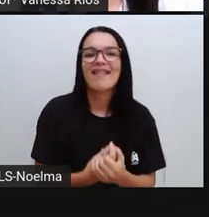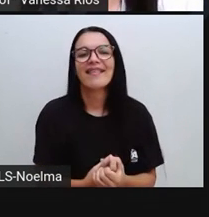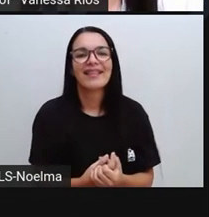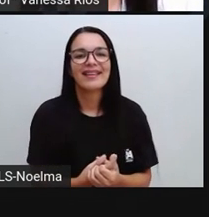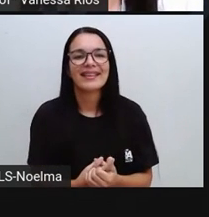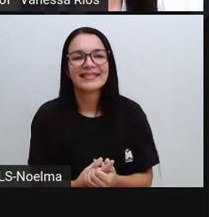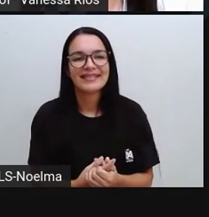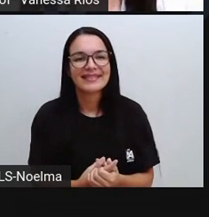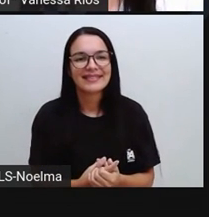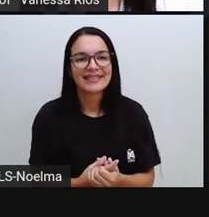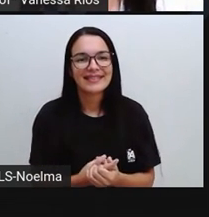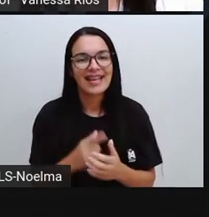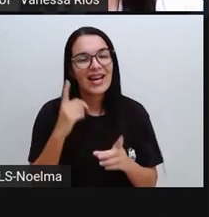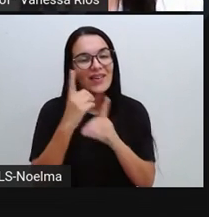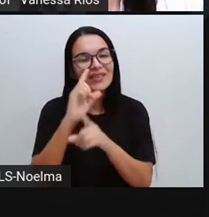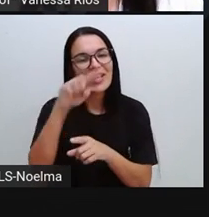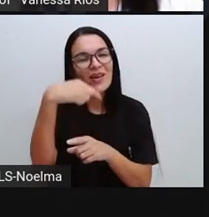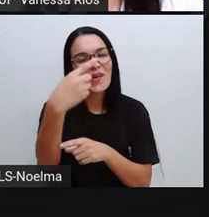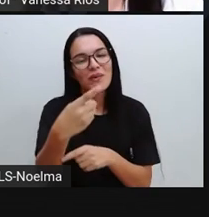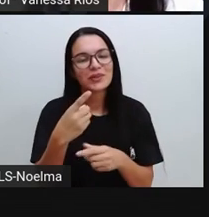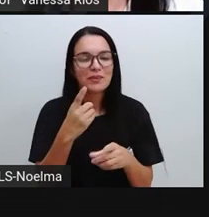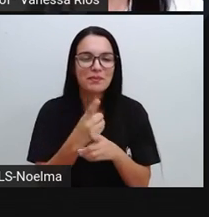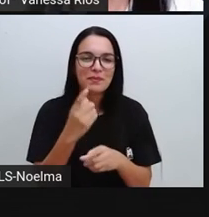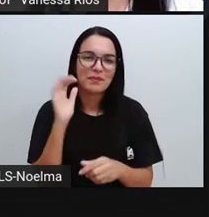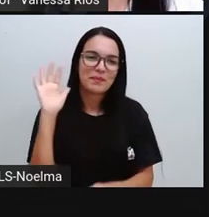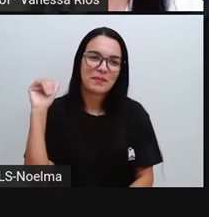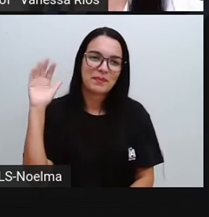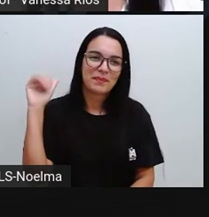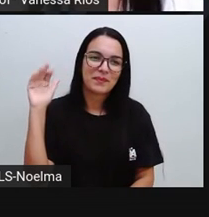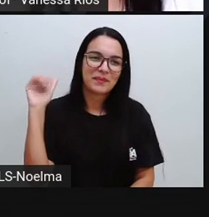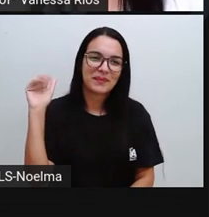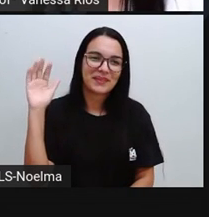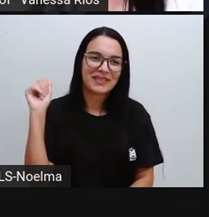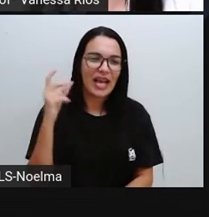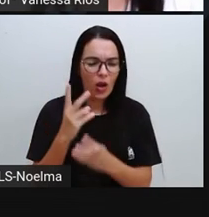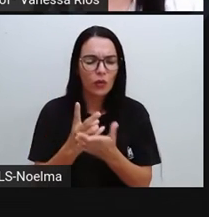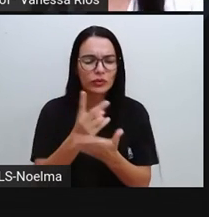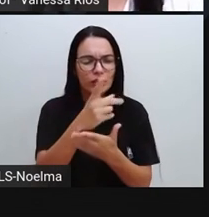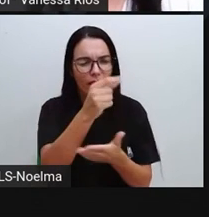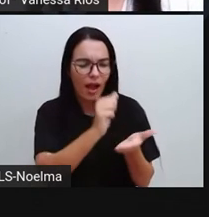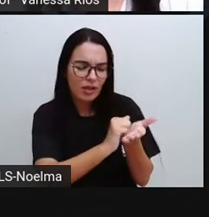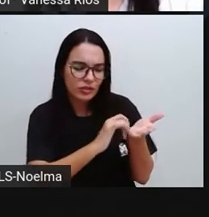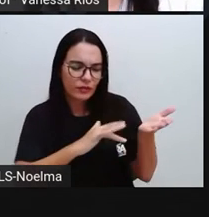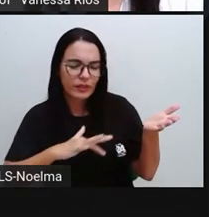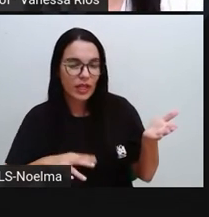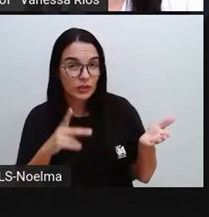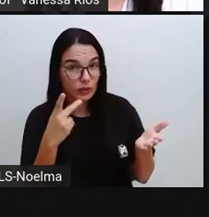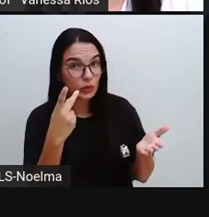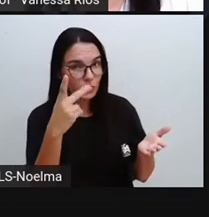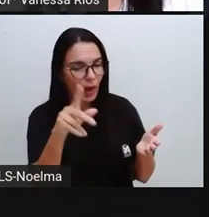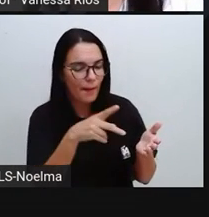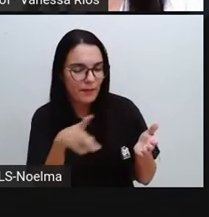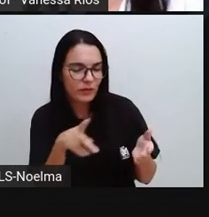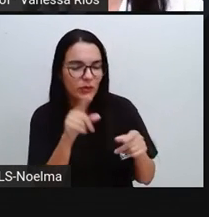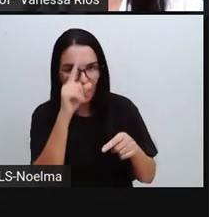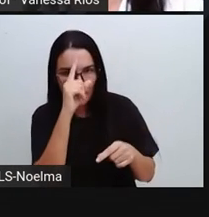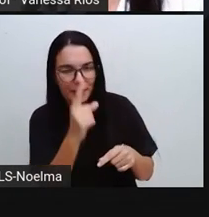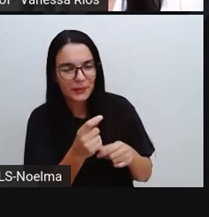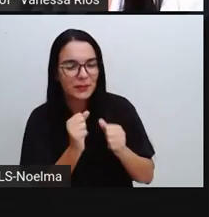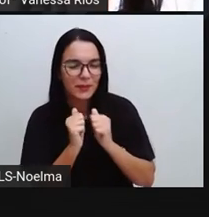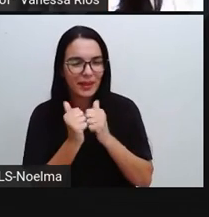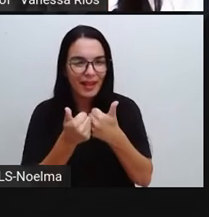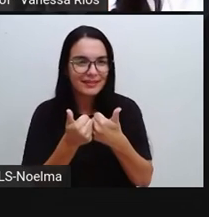e a gente se encontra num próximo momento, tá certo? Turma, dá continuidade agora com a atividade que a sua própria professora